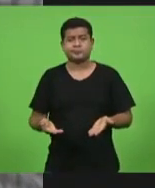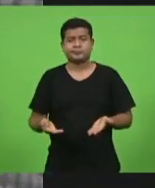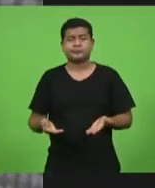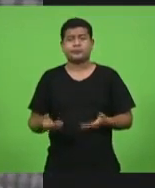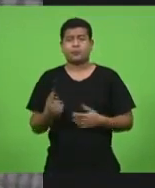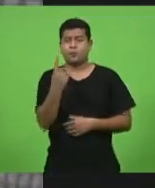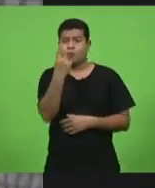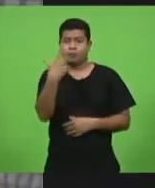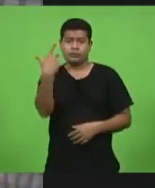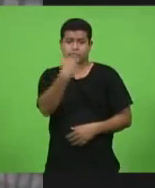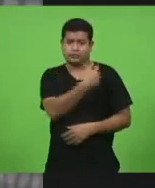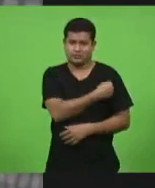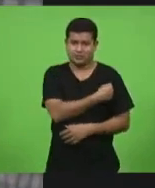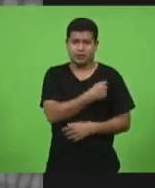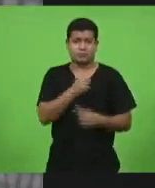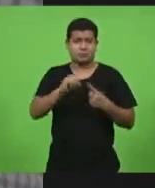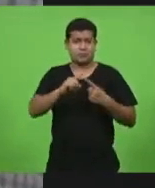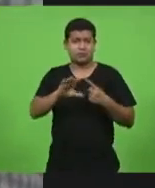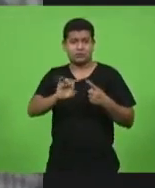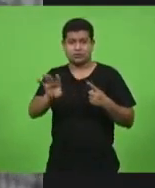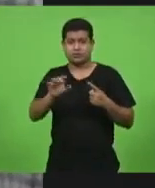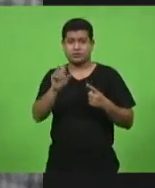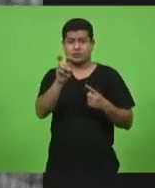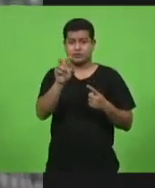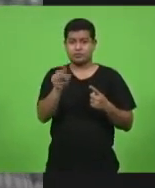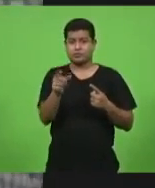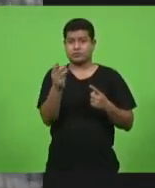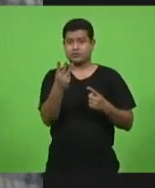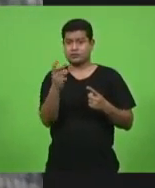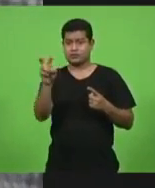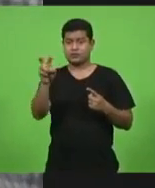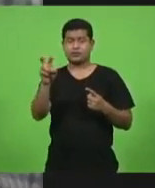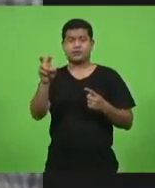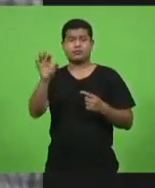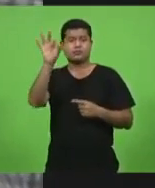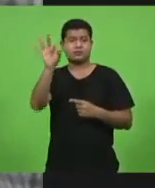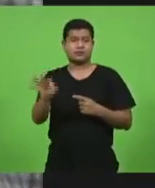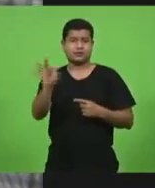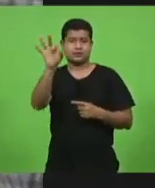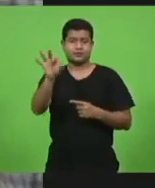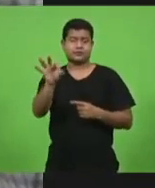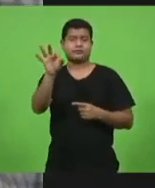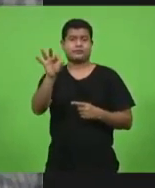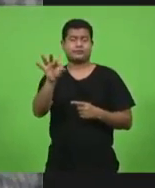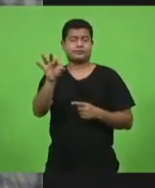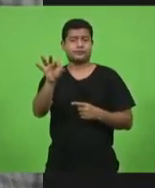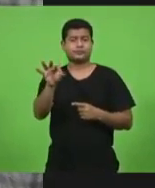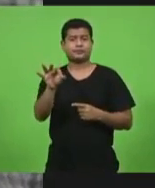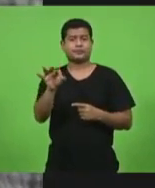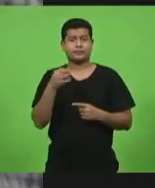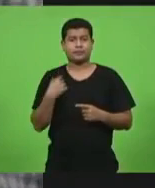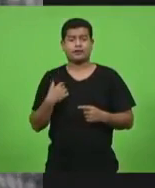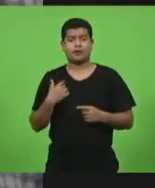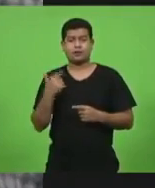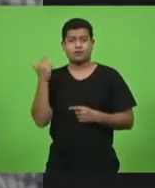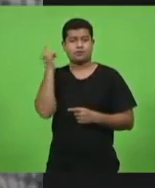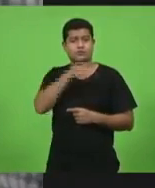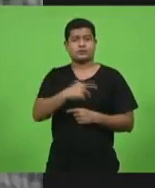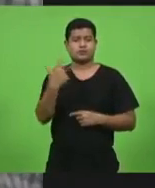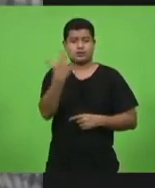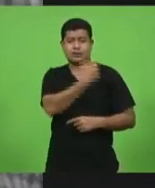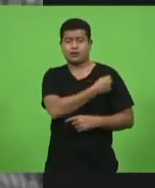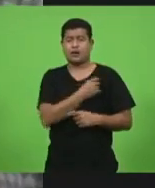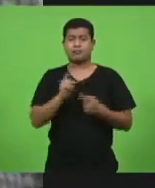5.35 das pessoas 5.35 dos brasileiros receberam a primeira dose